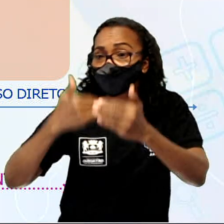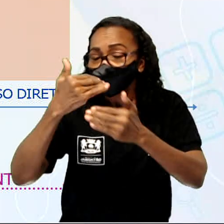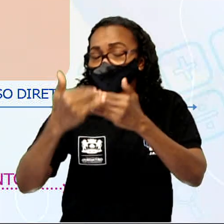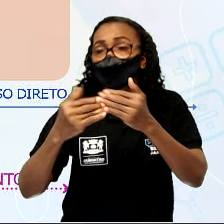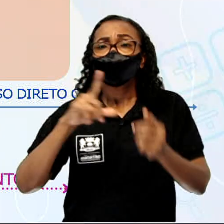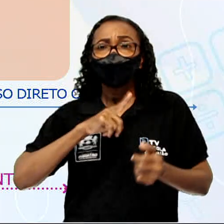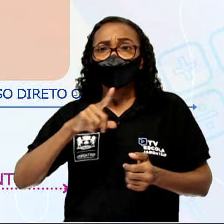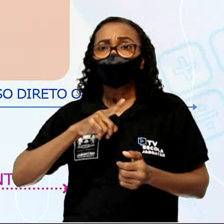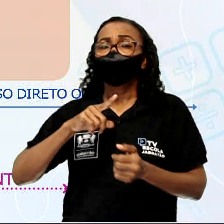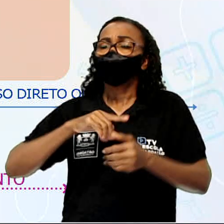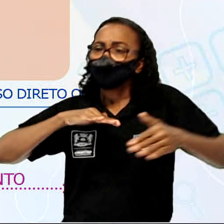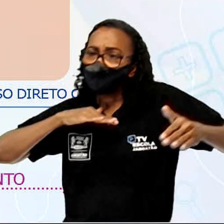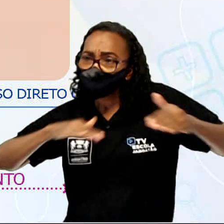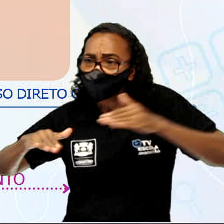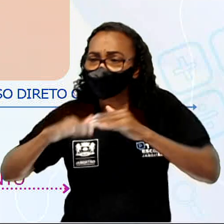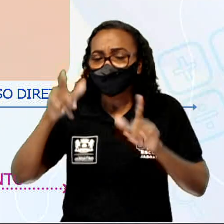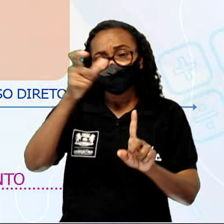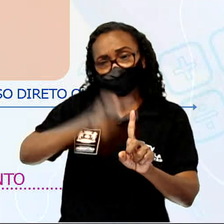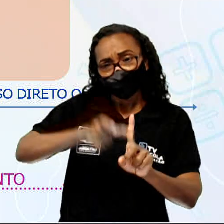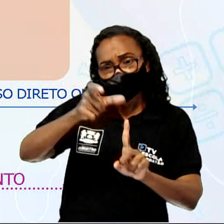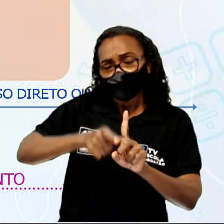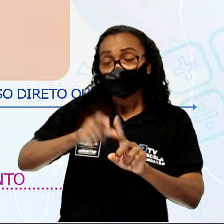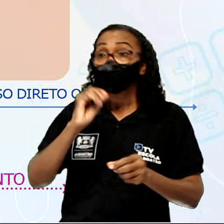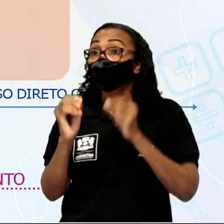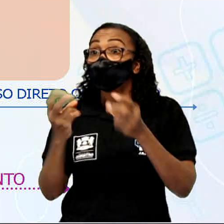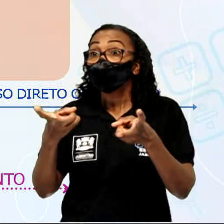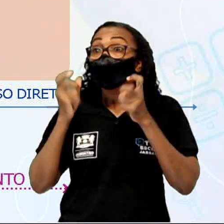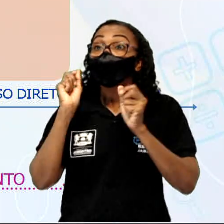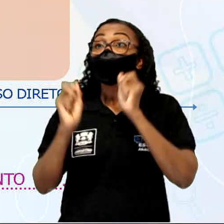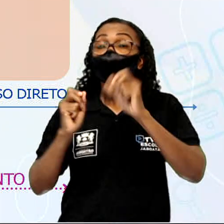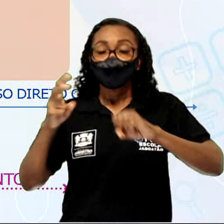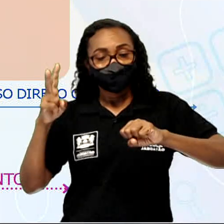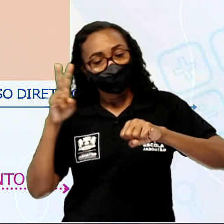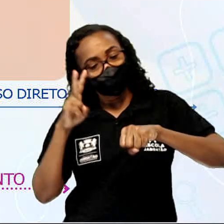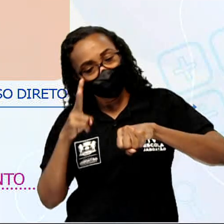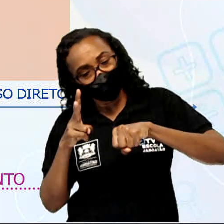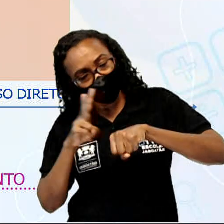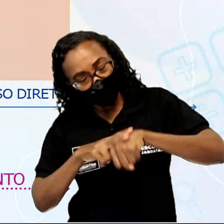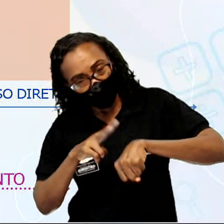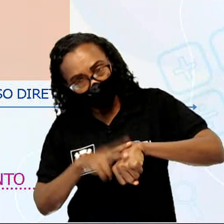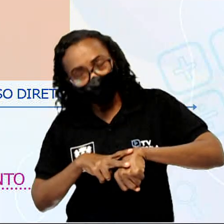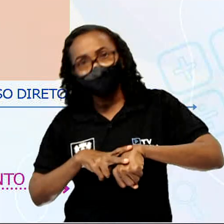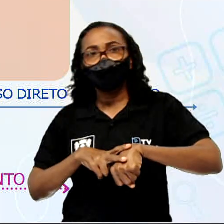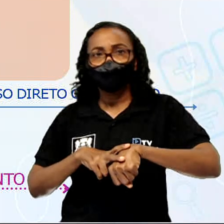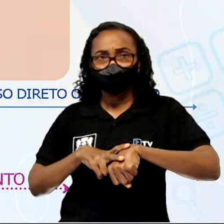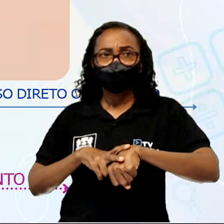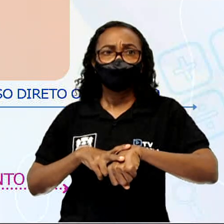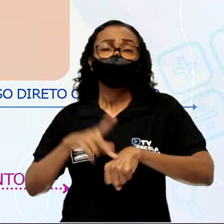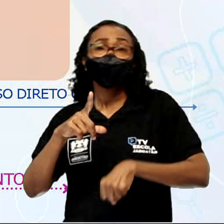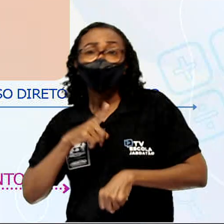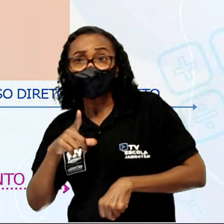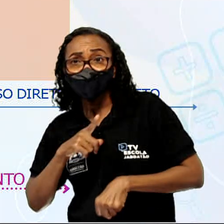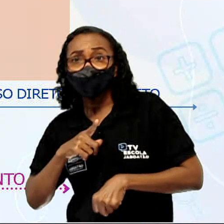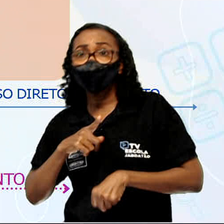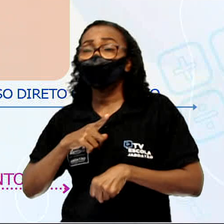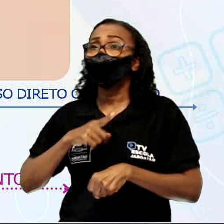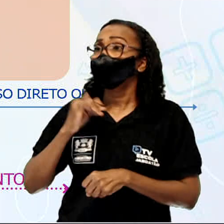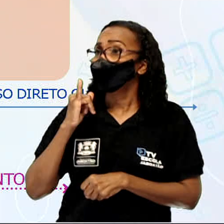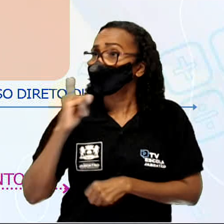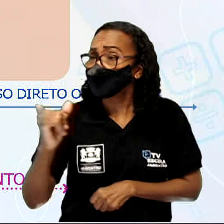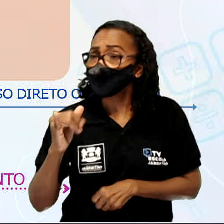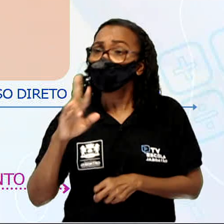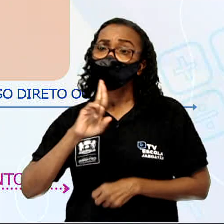Nós percebemos essas ações com os verbos que são utilizados. Nós temos topou, tinha, teve, disse,